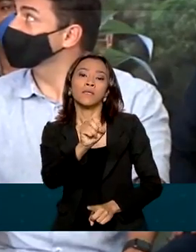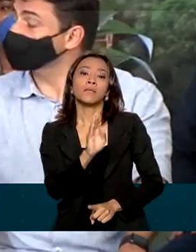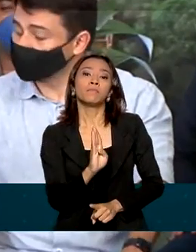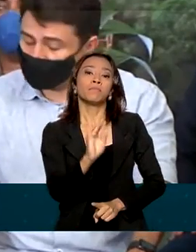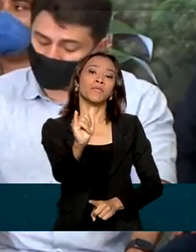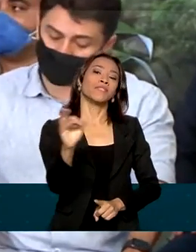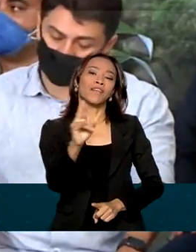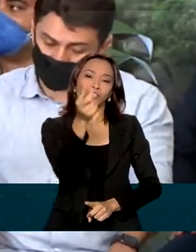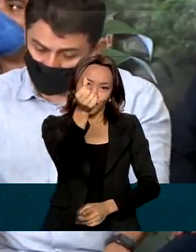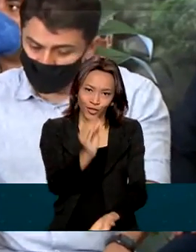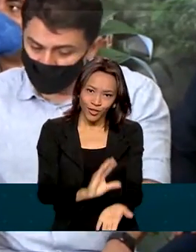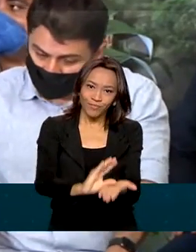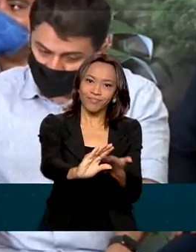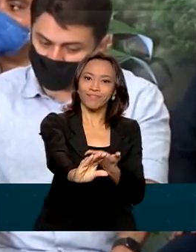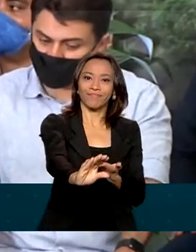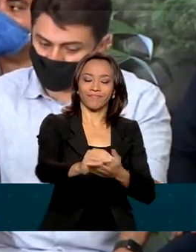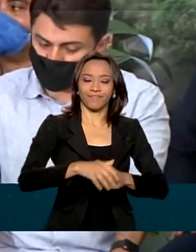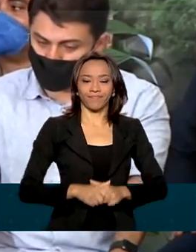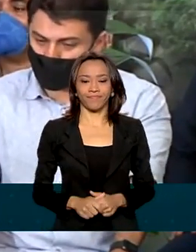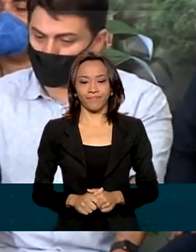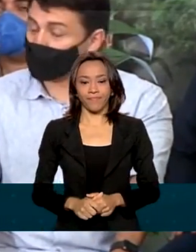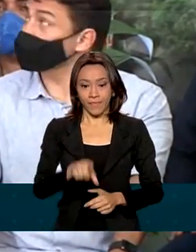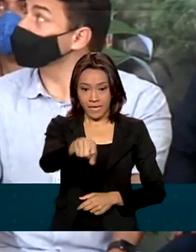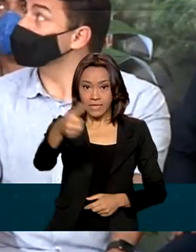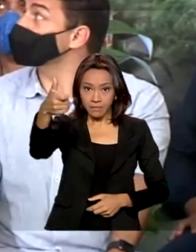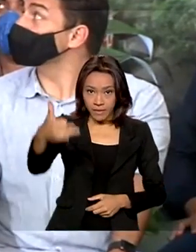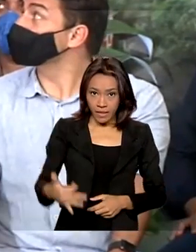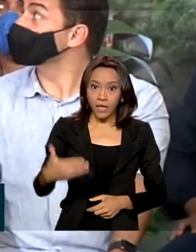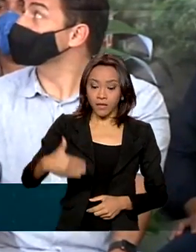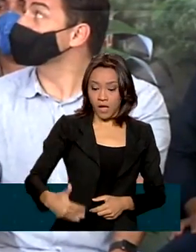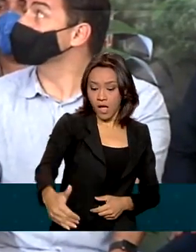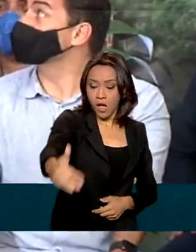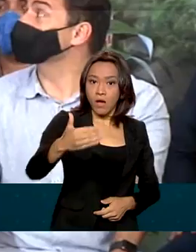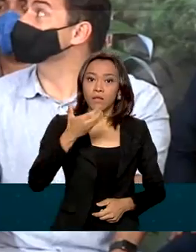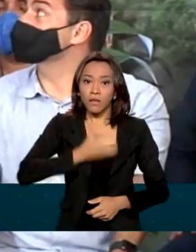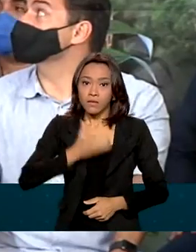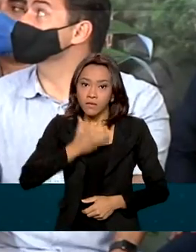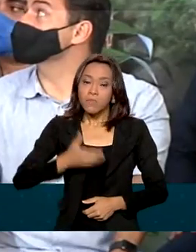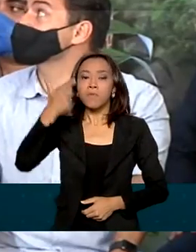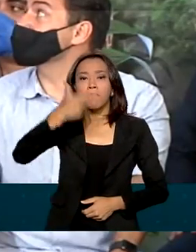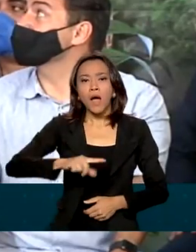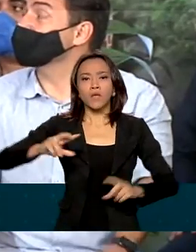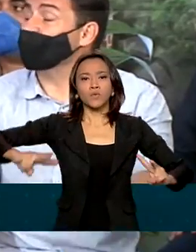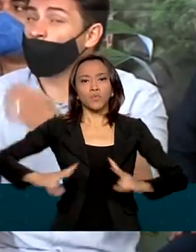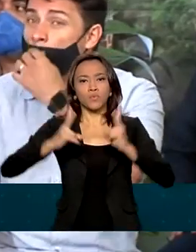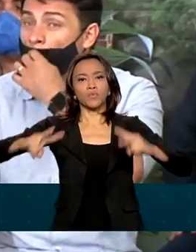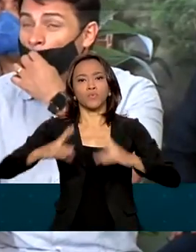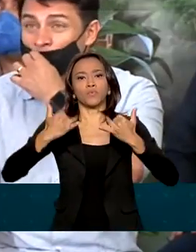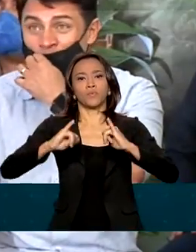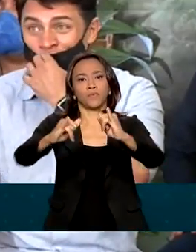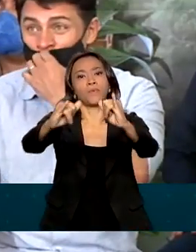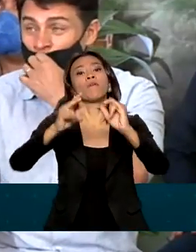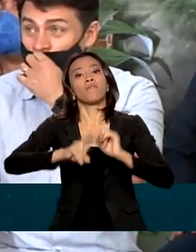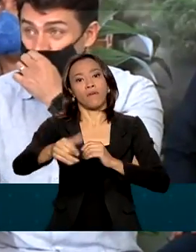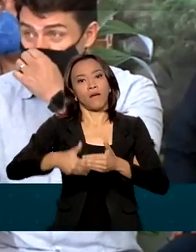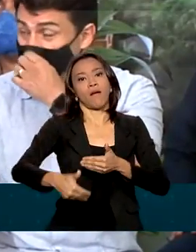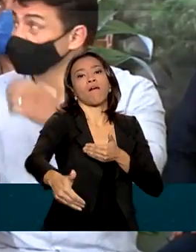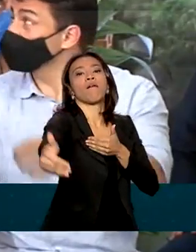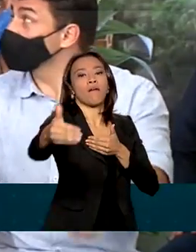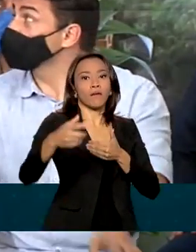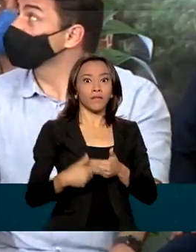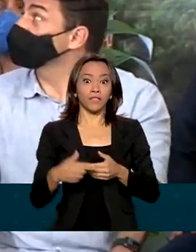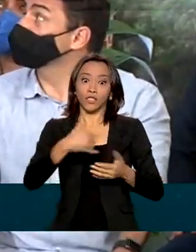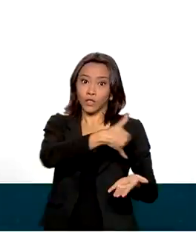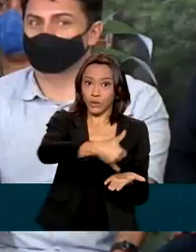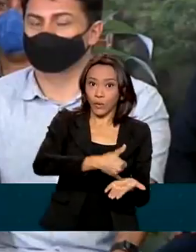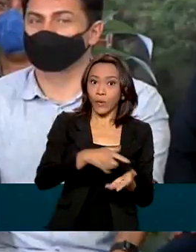em investimentos. Nós teremos em dezembro ainda leilão de linhas de transmissão e os leilões de CEP e Atapu, o segundo maior leilão de óleo e